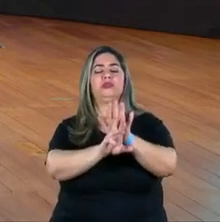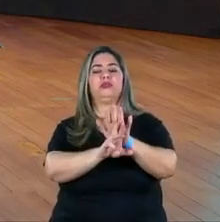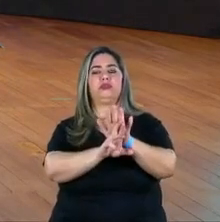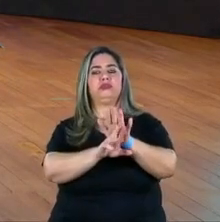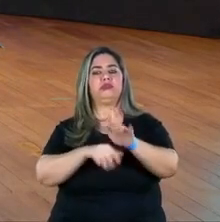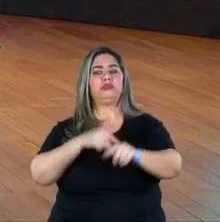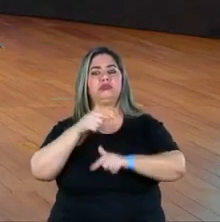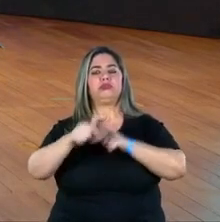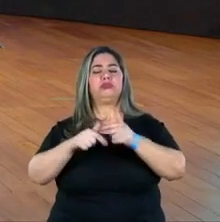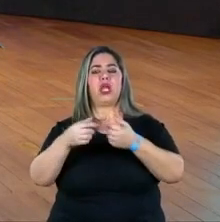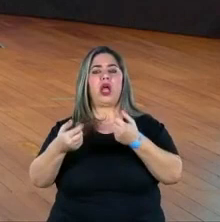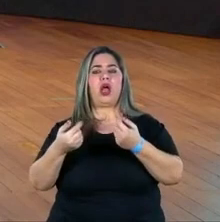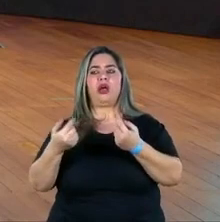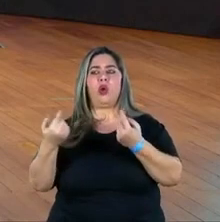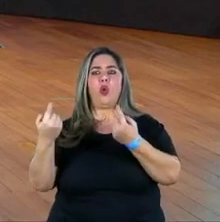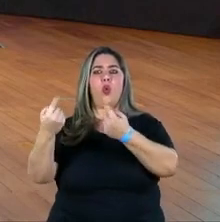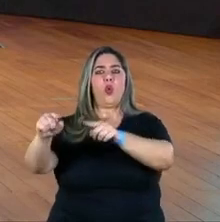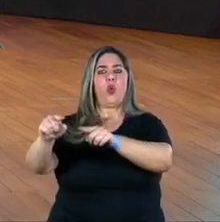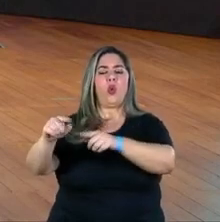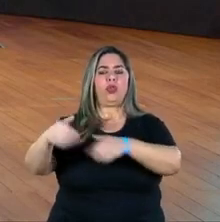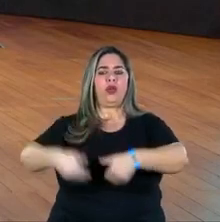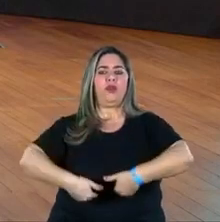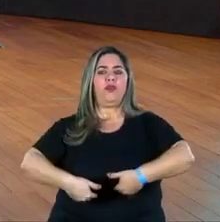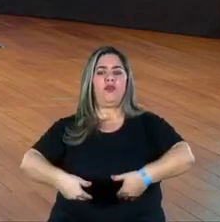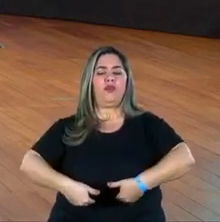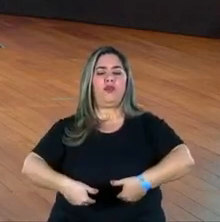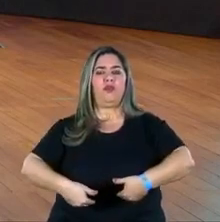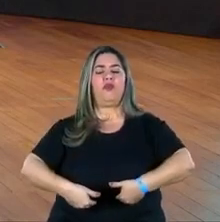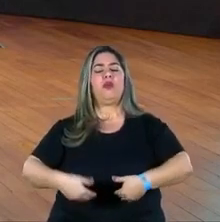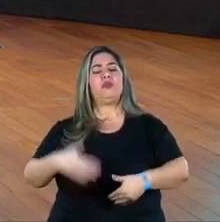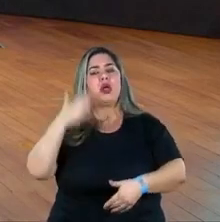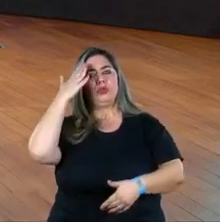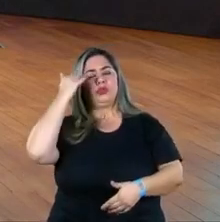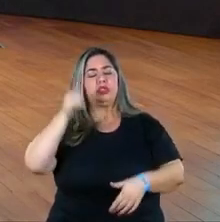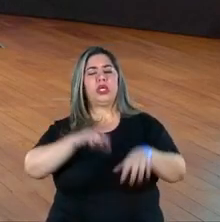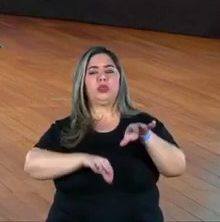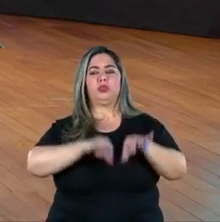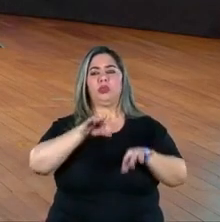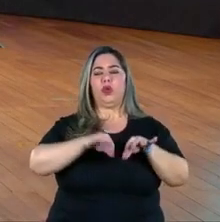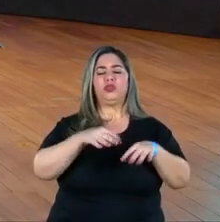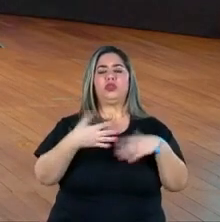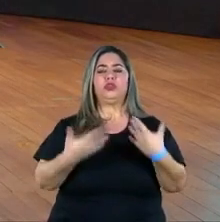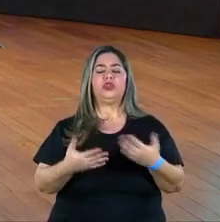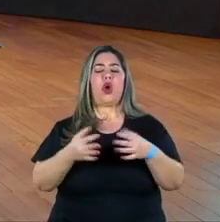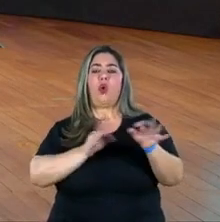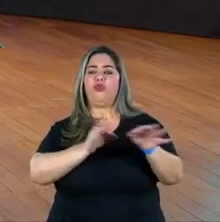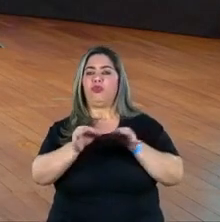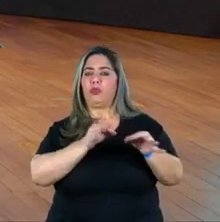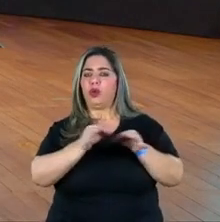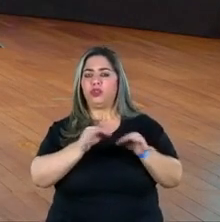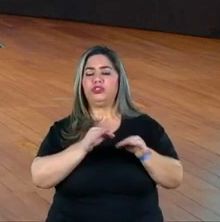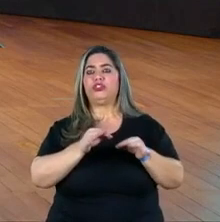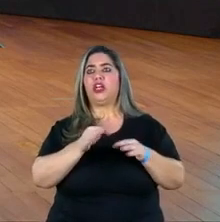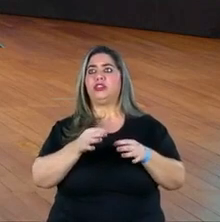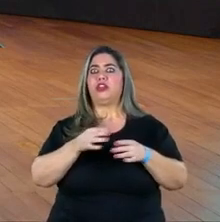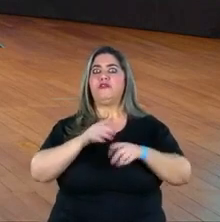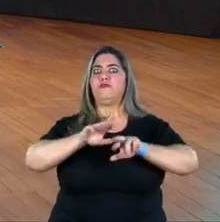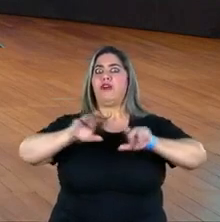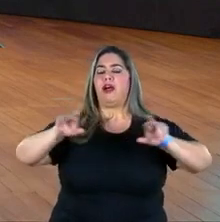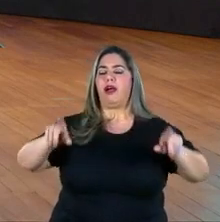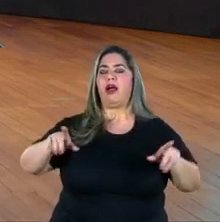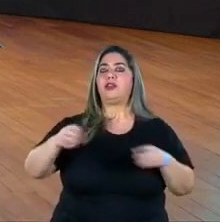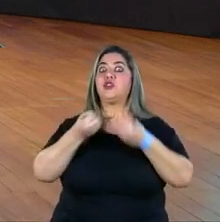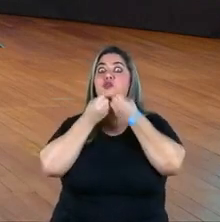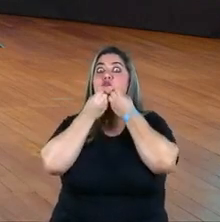trabalham nesse combate à fome. sei que os projetos são muitos. Ainda bem que a gente tem grandes